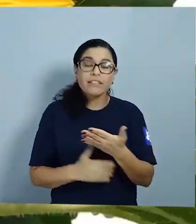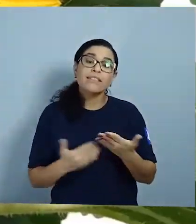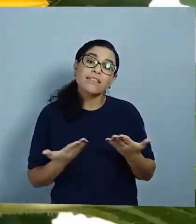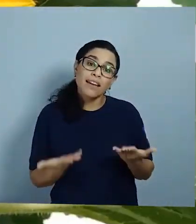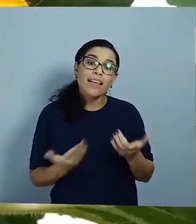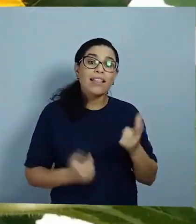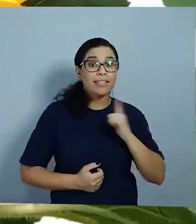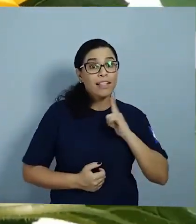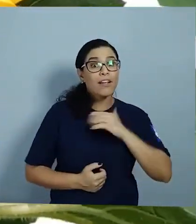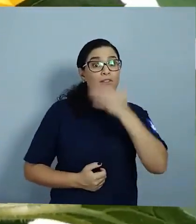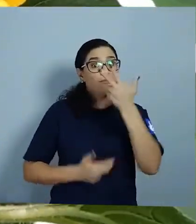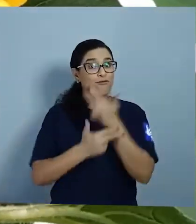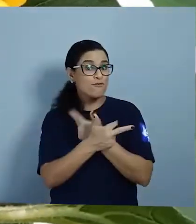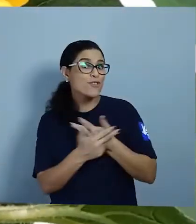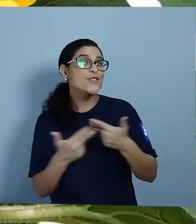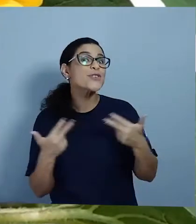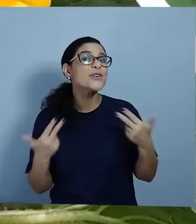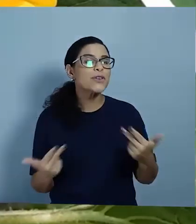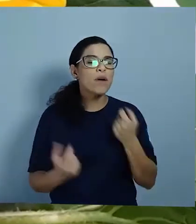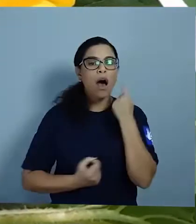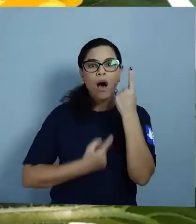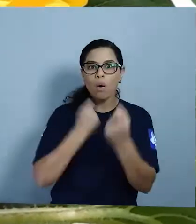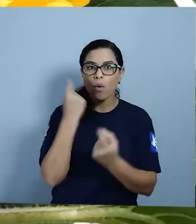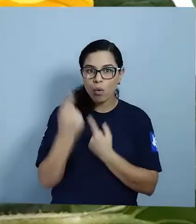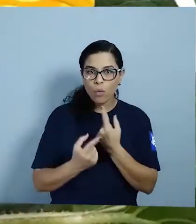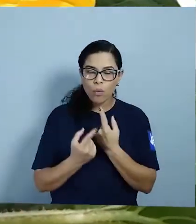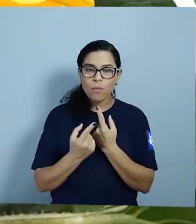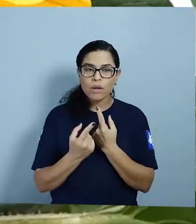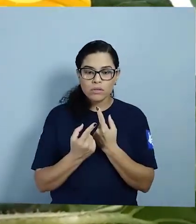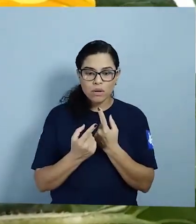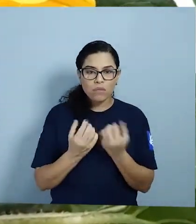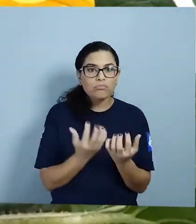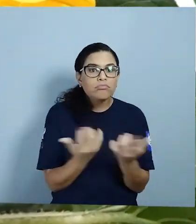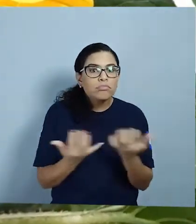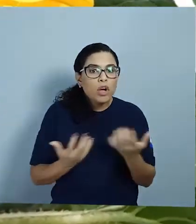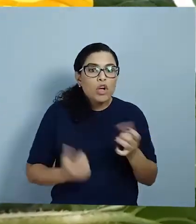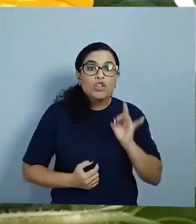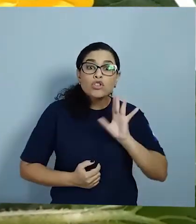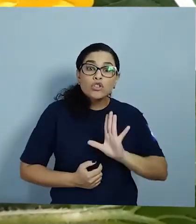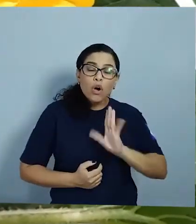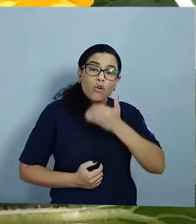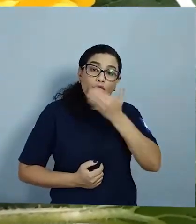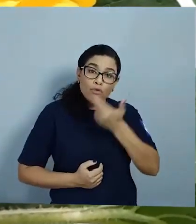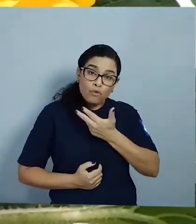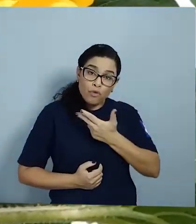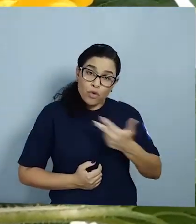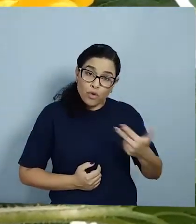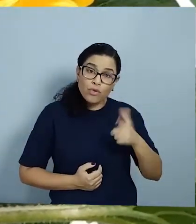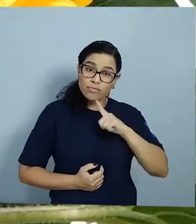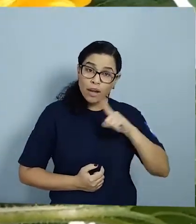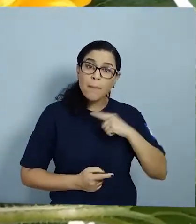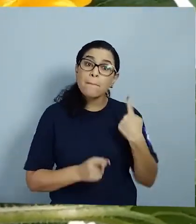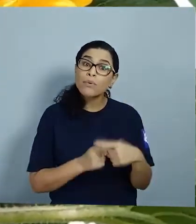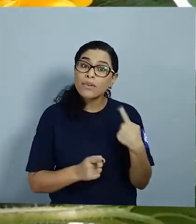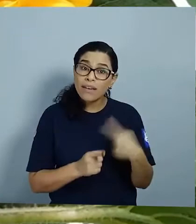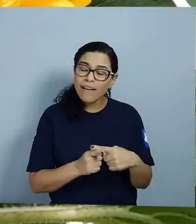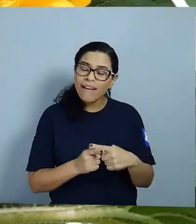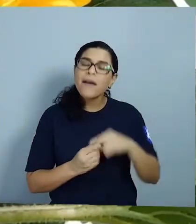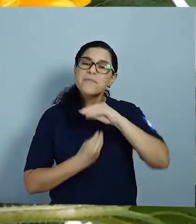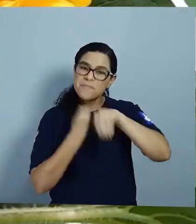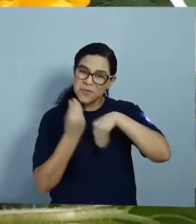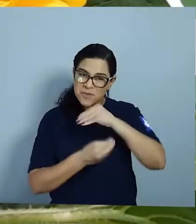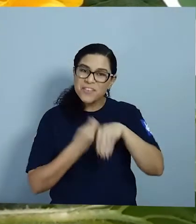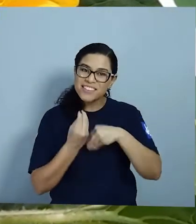E só assim nós temos frutos Algumas plantas só dão frutos Aqueles gostosos que nós comemos